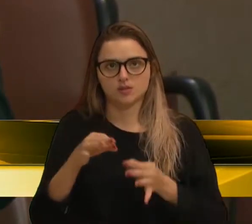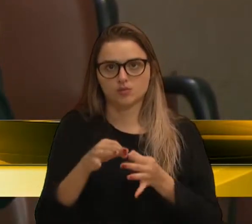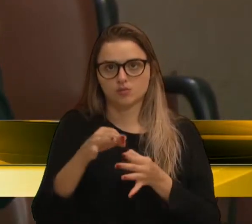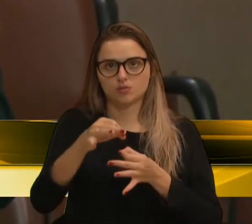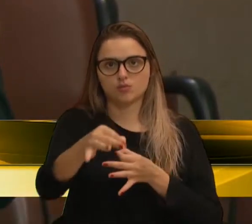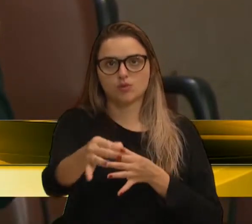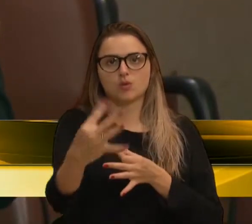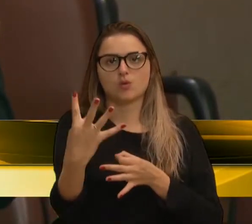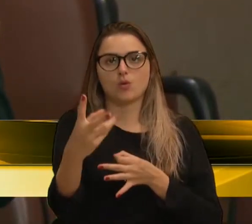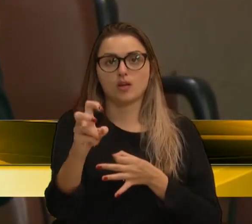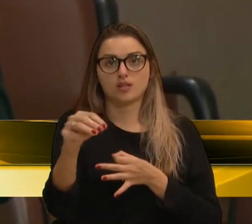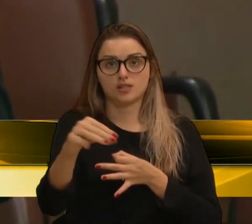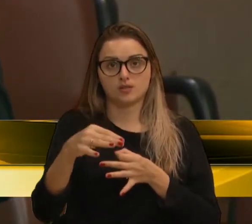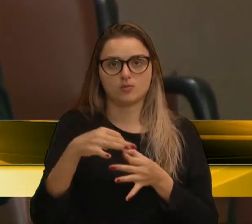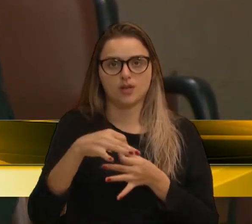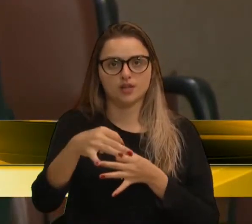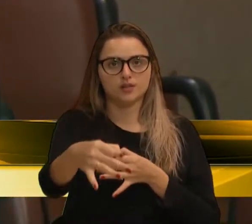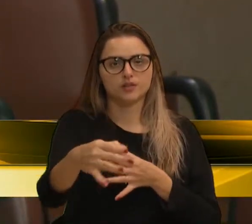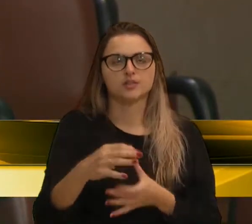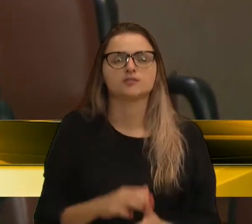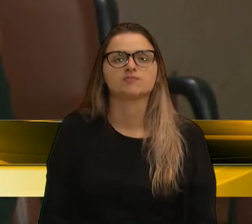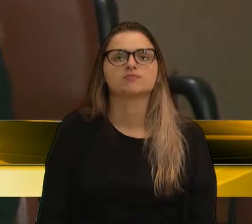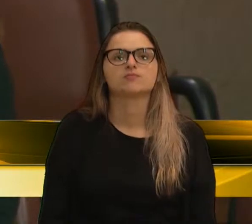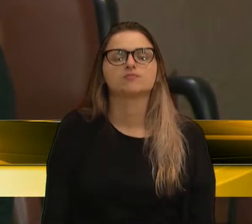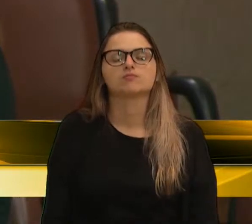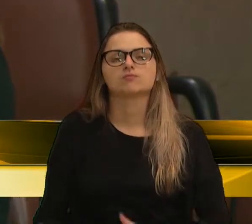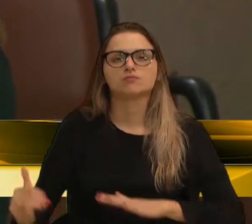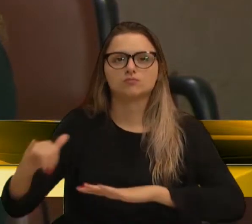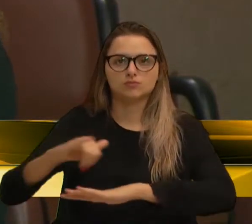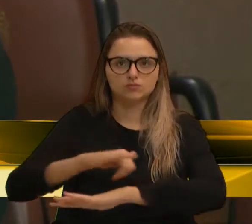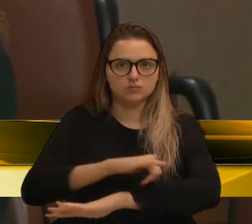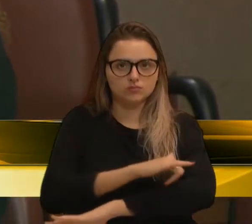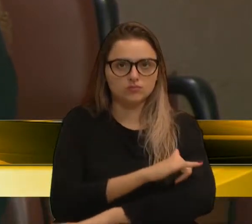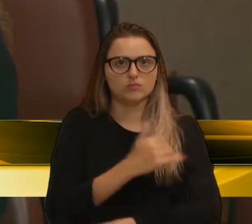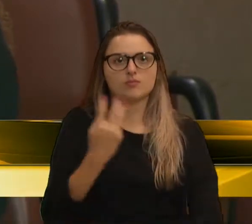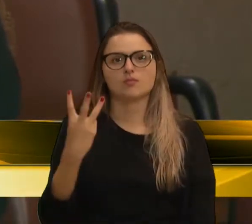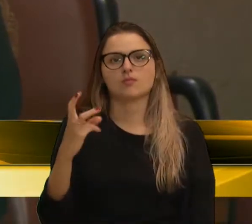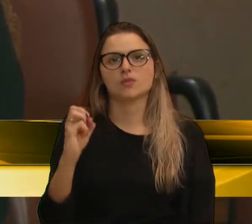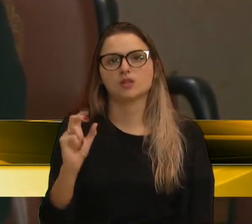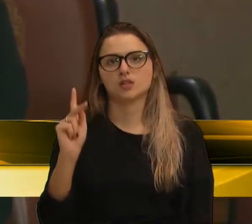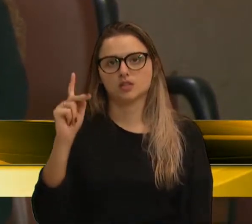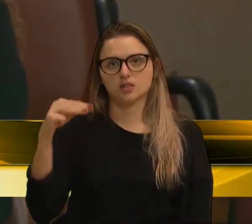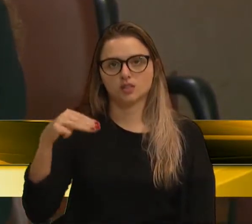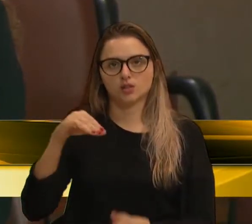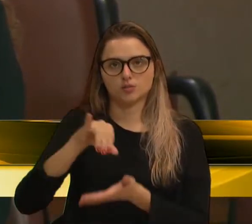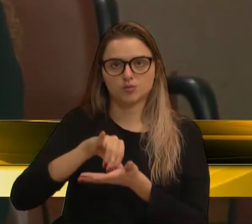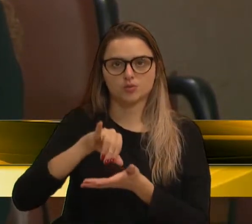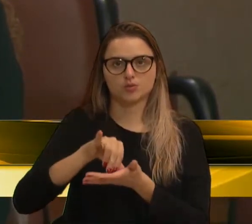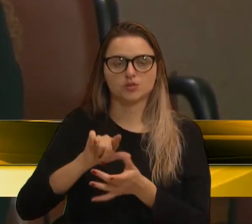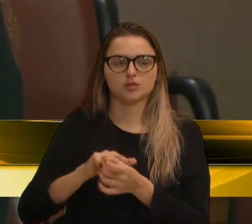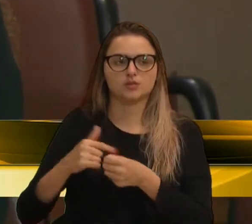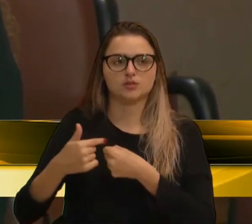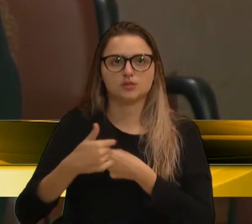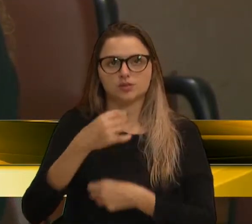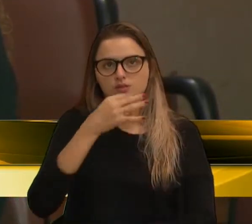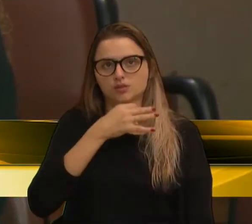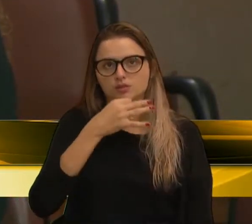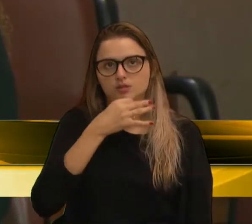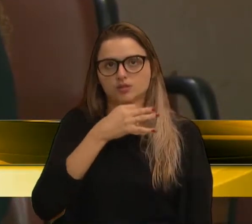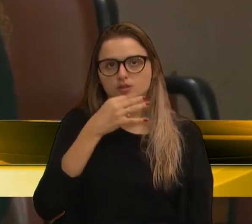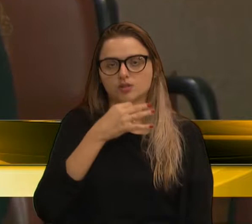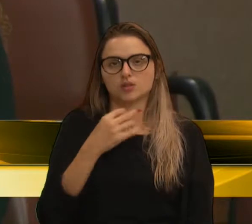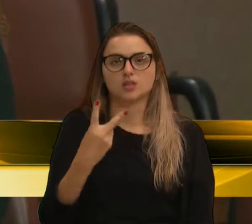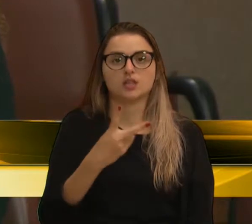metros de largura. Este aeroporto, então, ficará a 30 quilômetros do centro de Caxias e pouco mais de 20